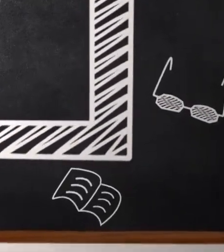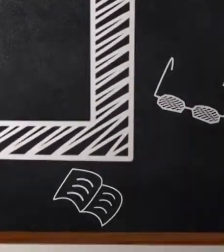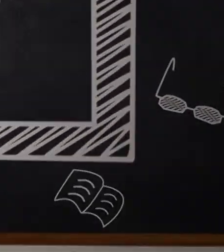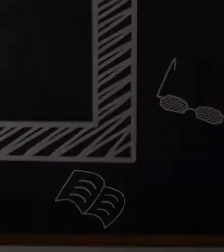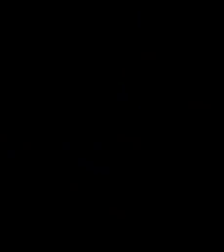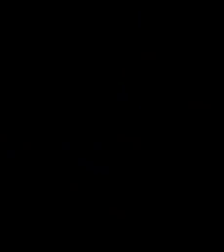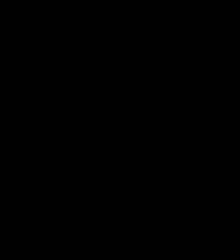Transcrição Criança Deus.